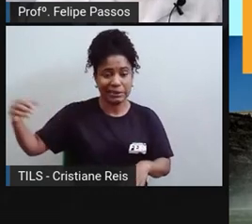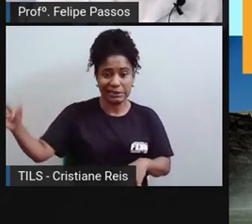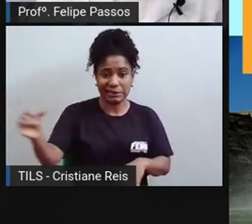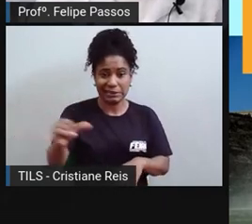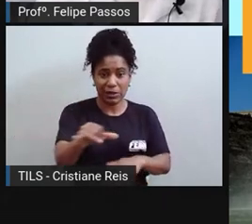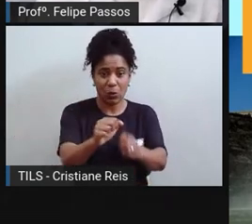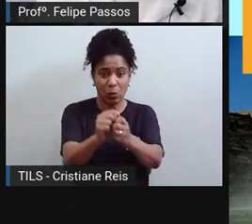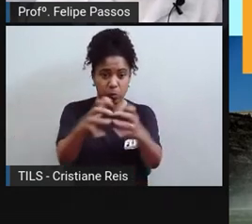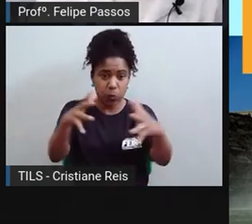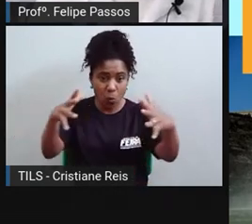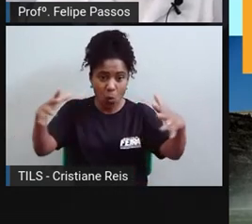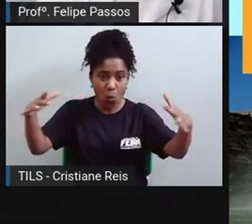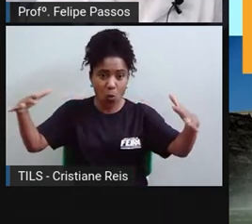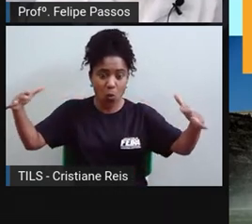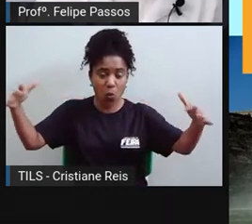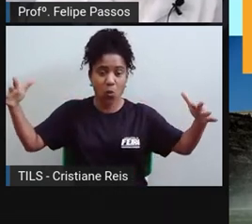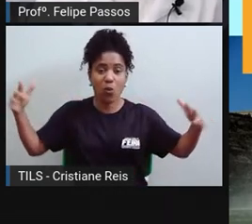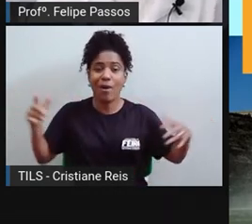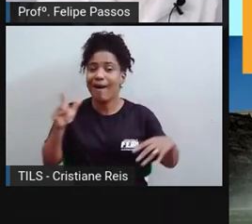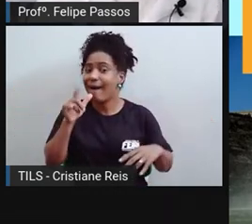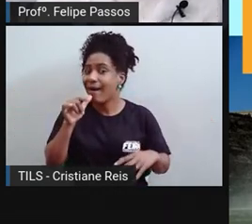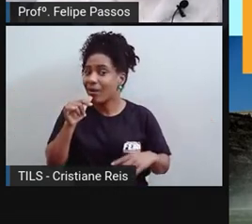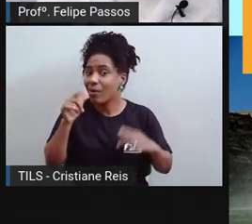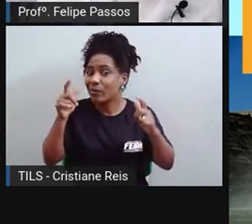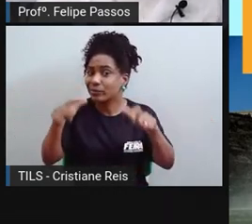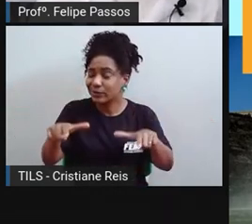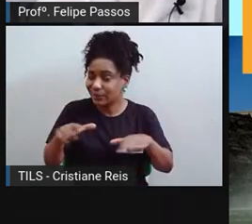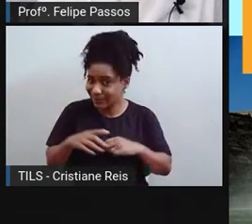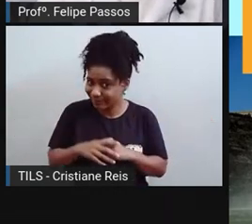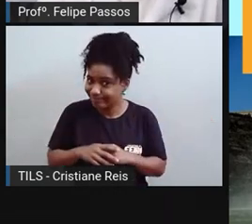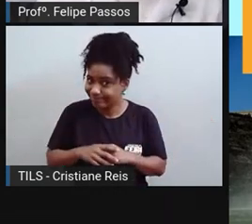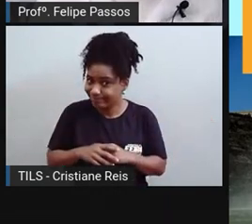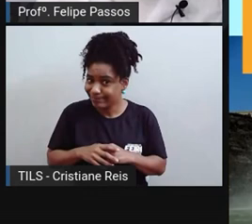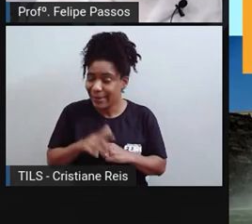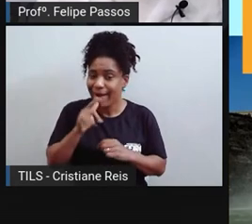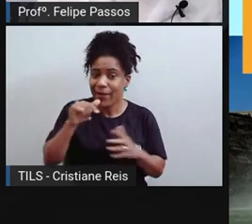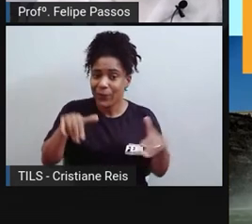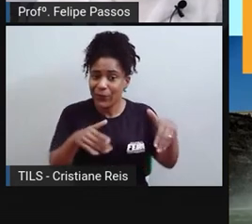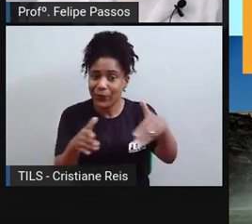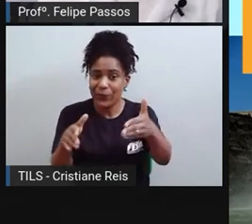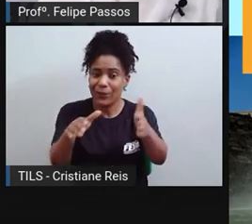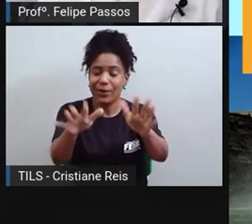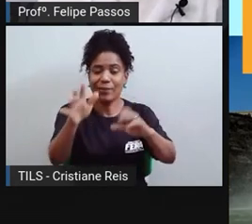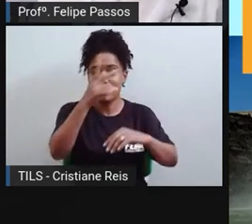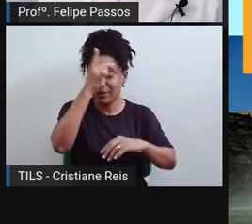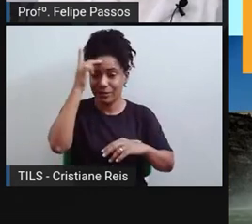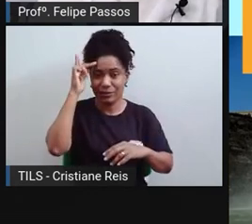nucleado do planeta foi Chernobyl. E aí? Centenas de pessoas